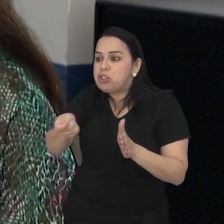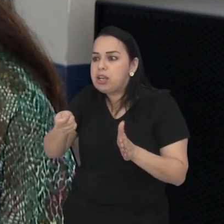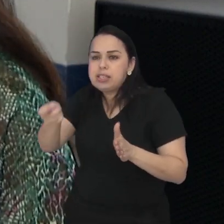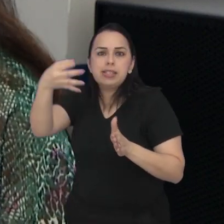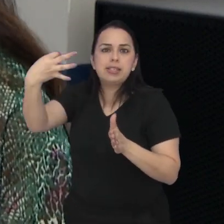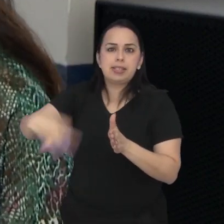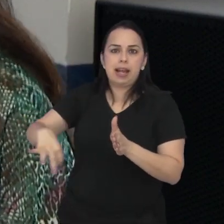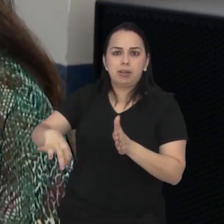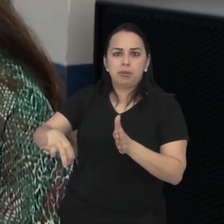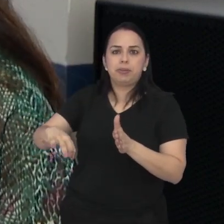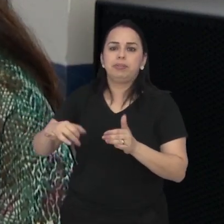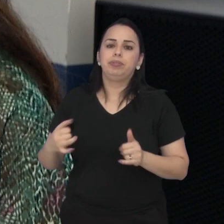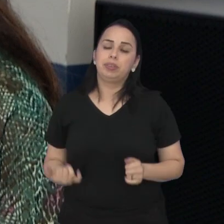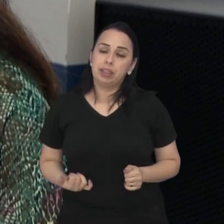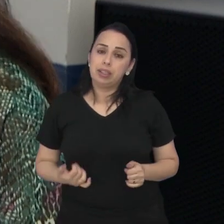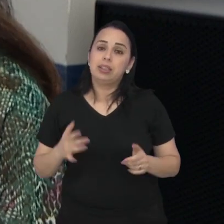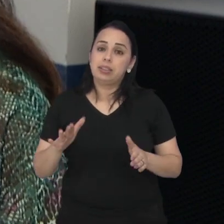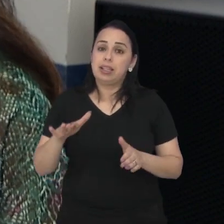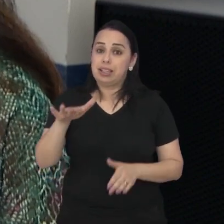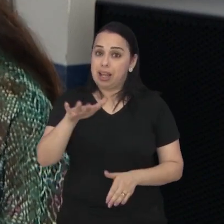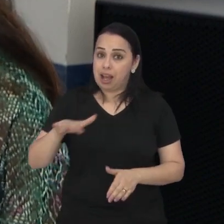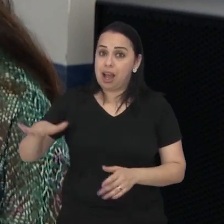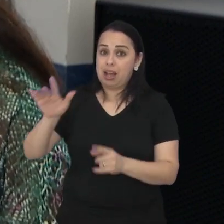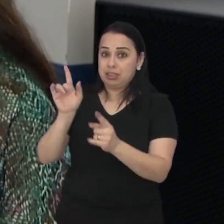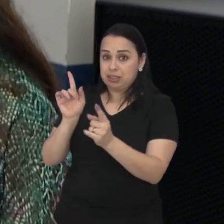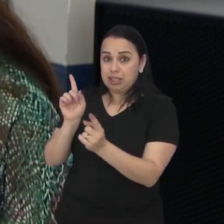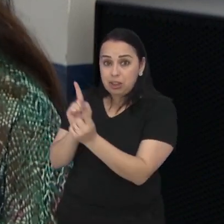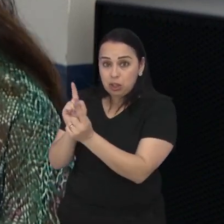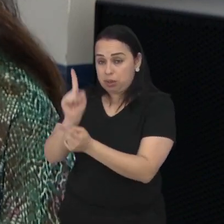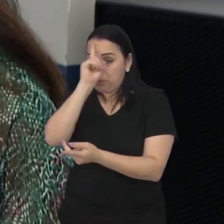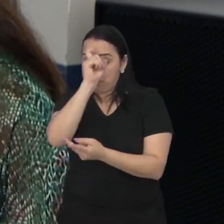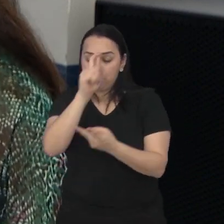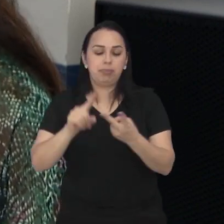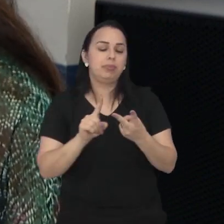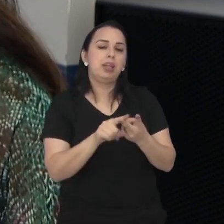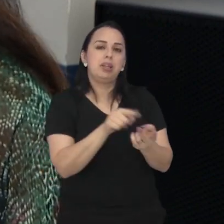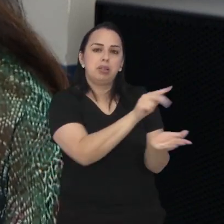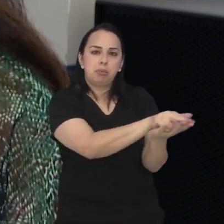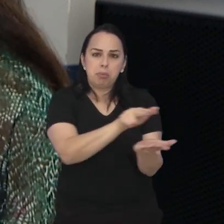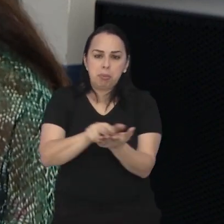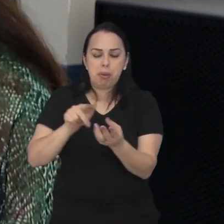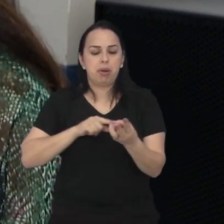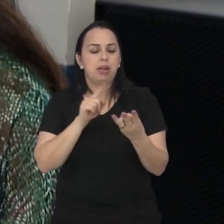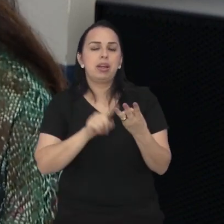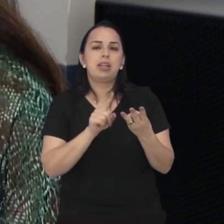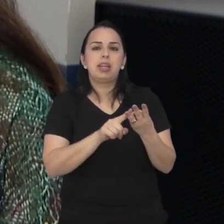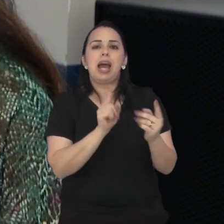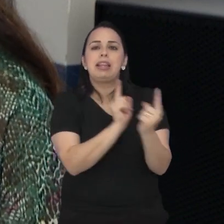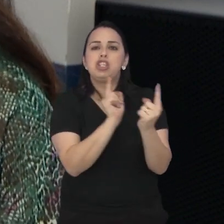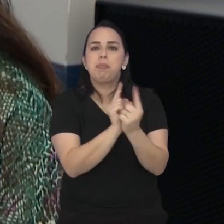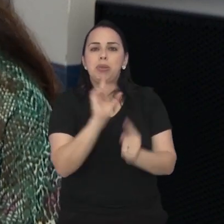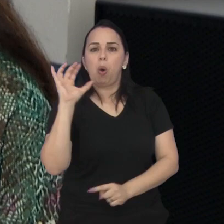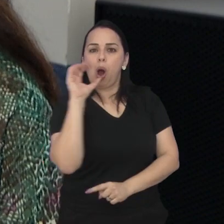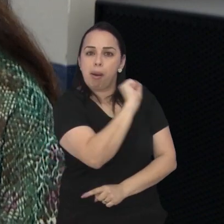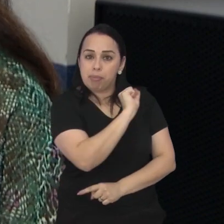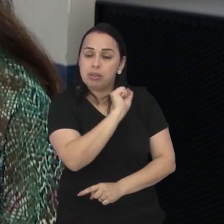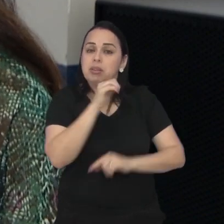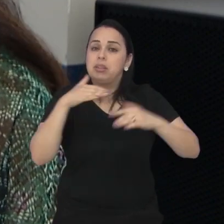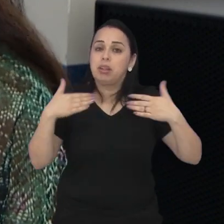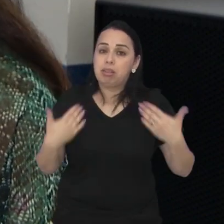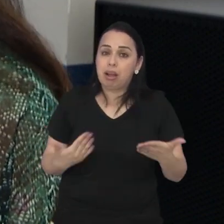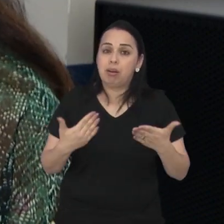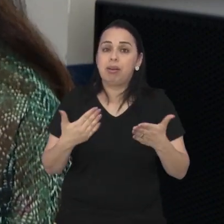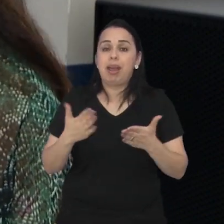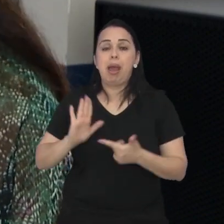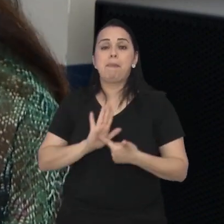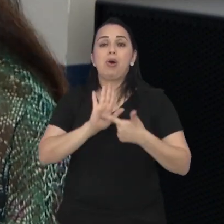colocados todos os nossos recursos, tanto na assistência hospitalar, ambulatorial, atenção primária e assim por diante. Então,